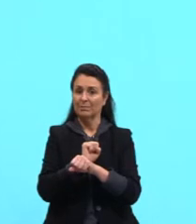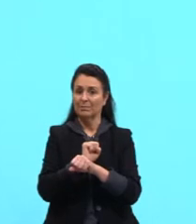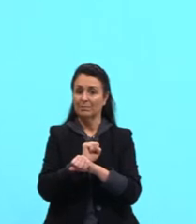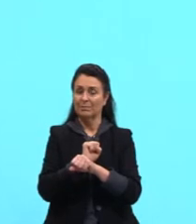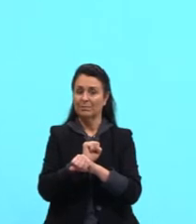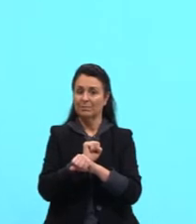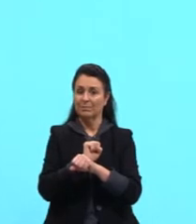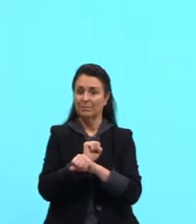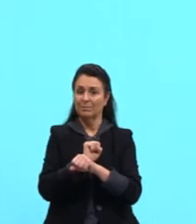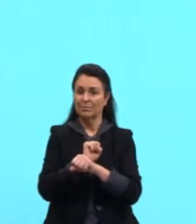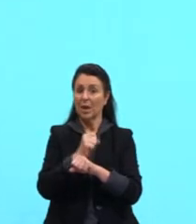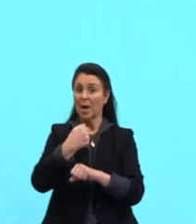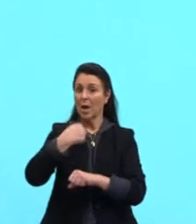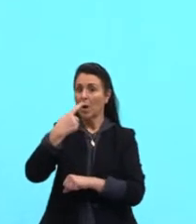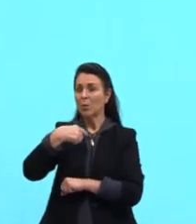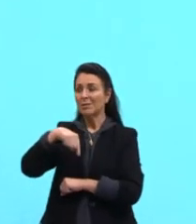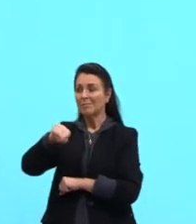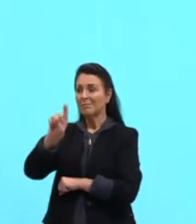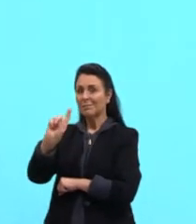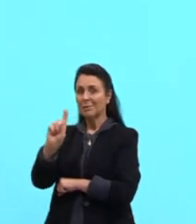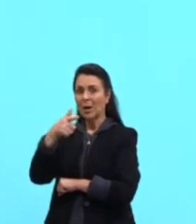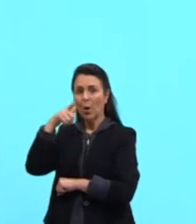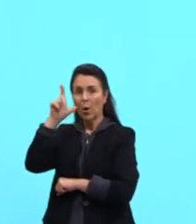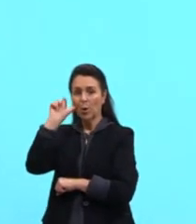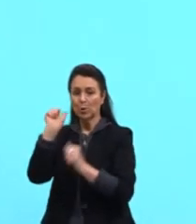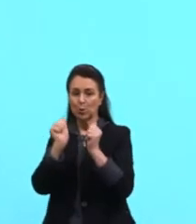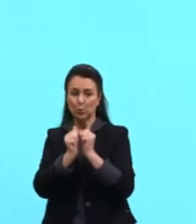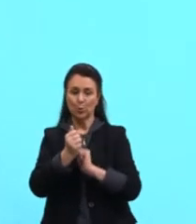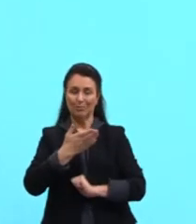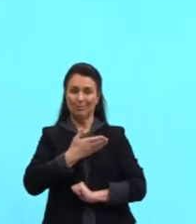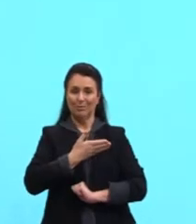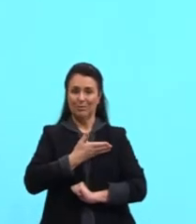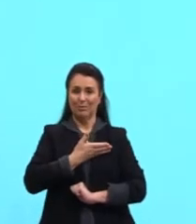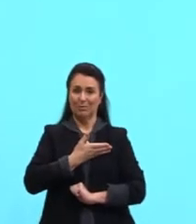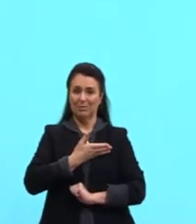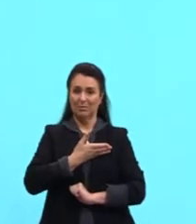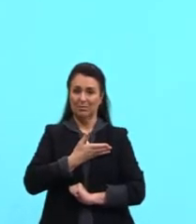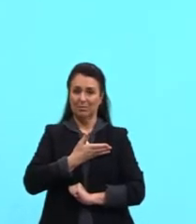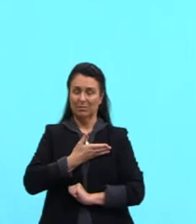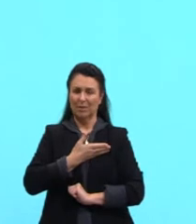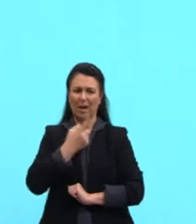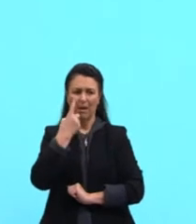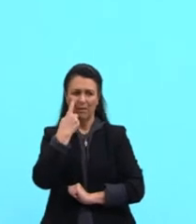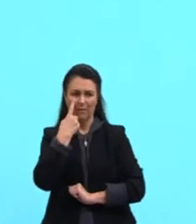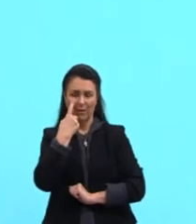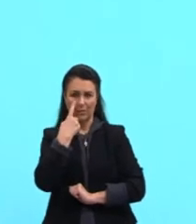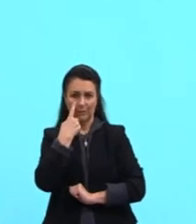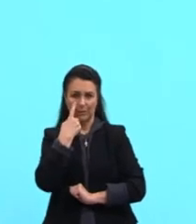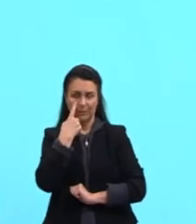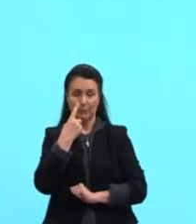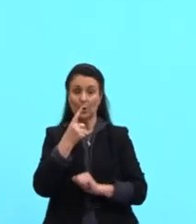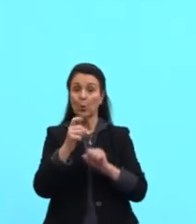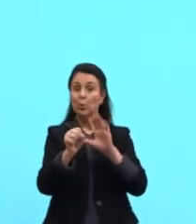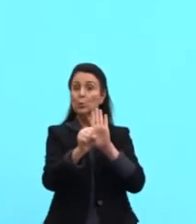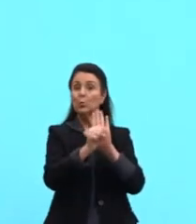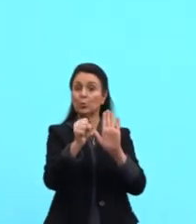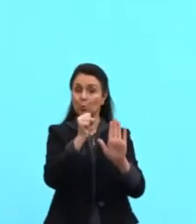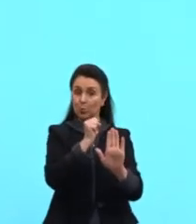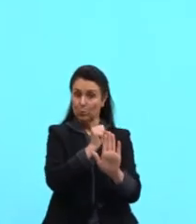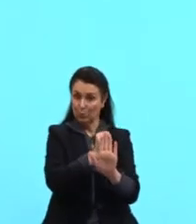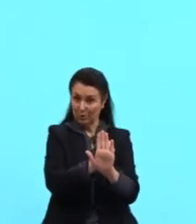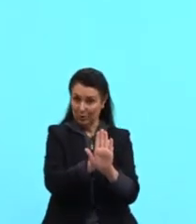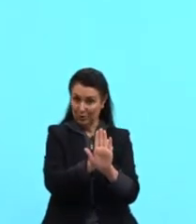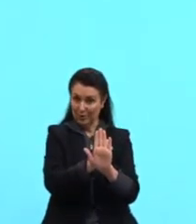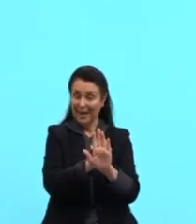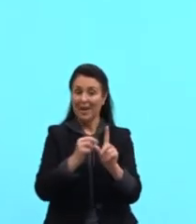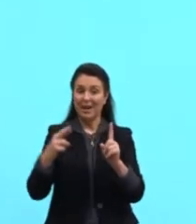Eu saí ontem com os amigos. Vejam que o sujeito está presente. Referência para o nominal,